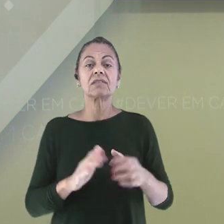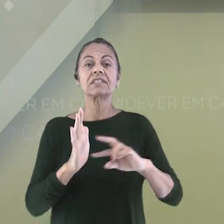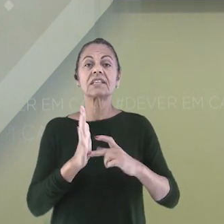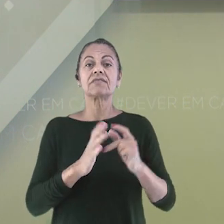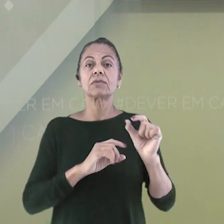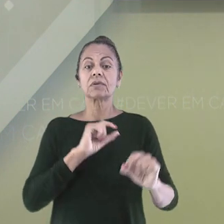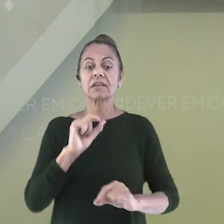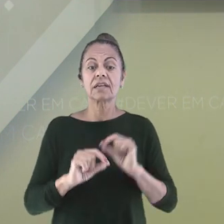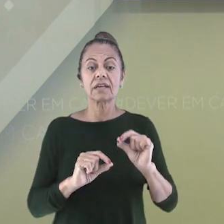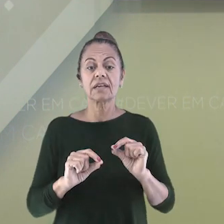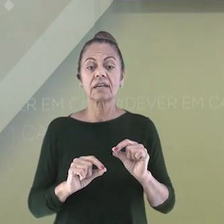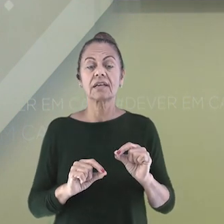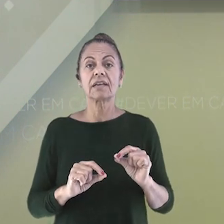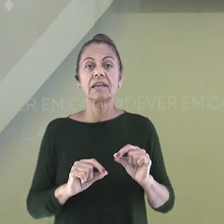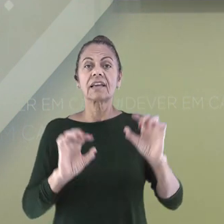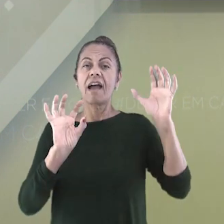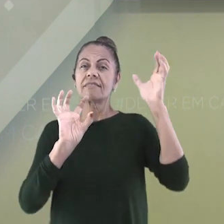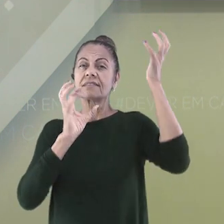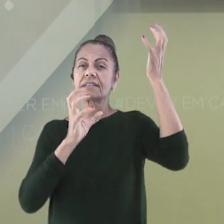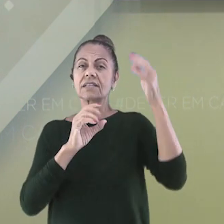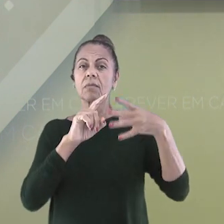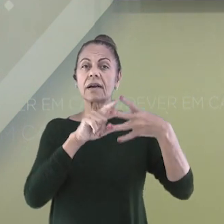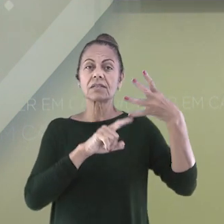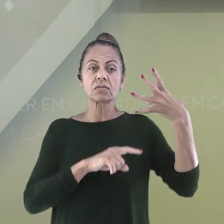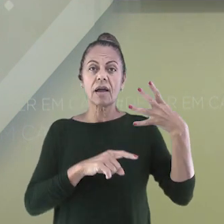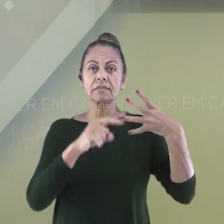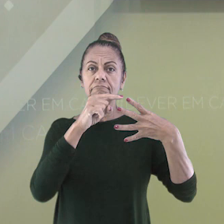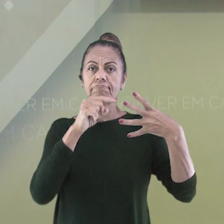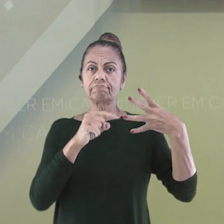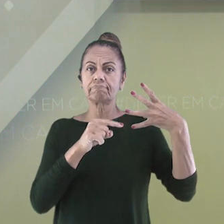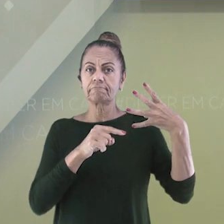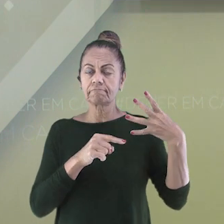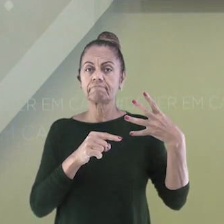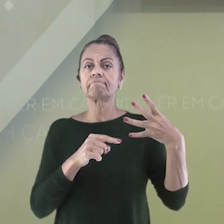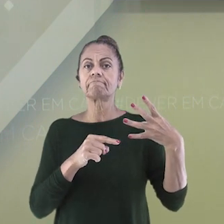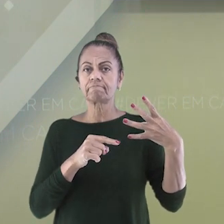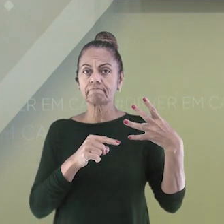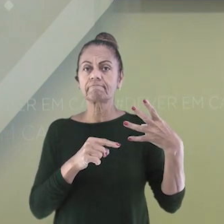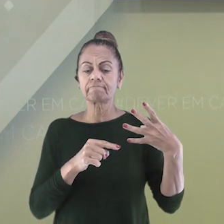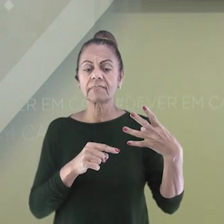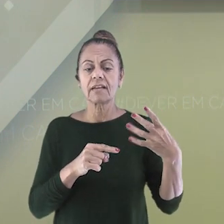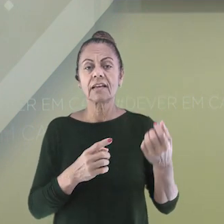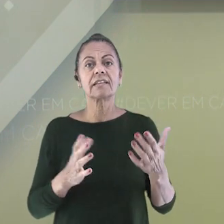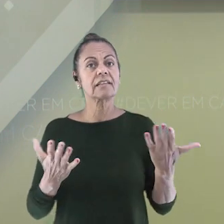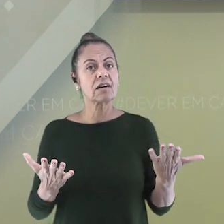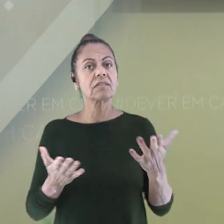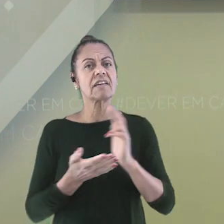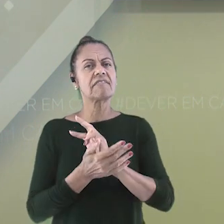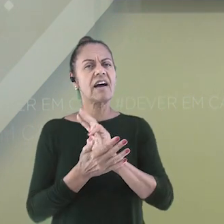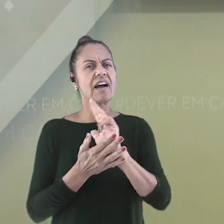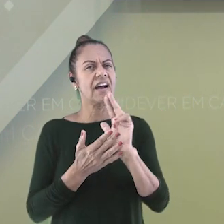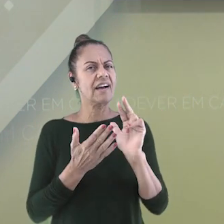que as quatro estações lá são bem definidas. Com isso, há grande variação de